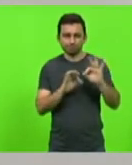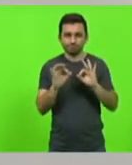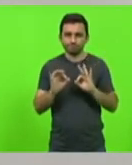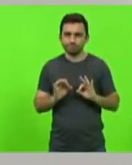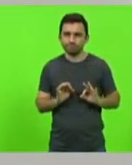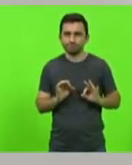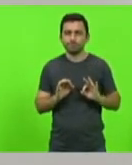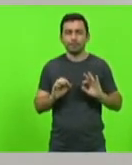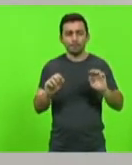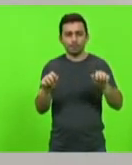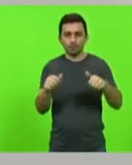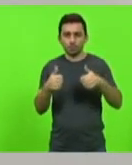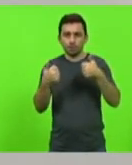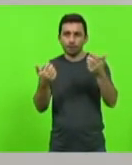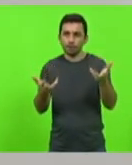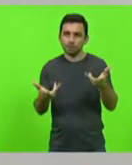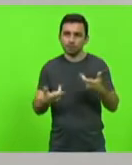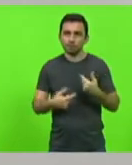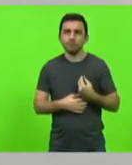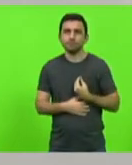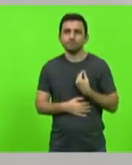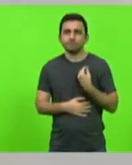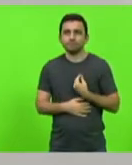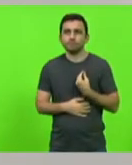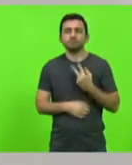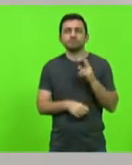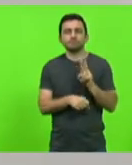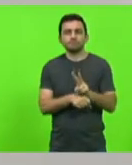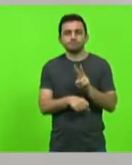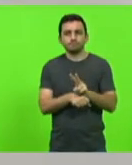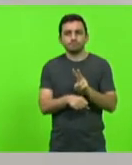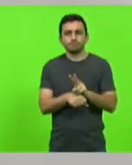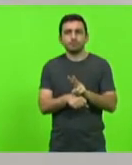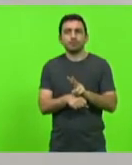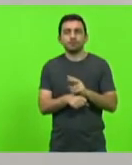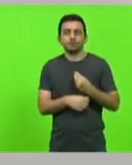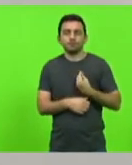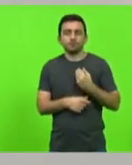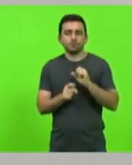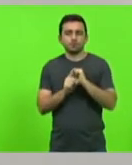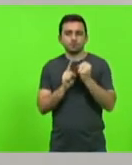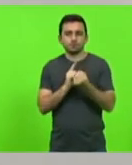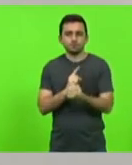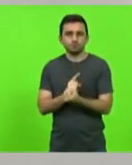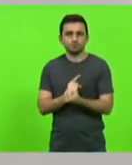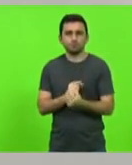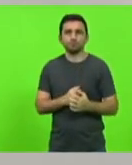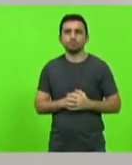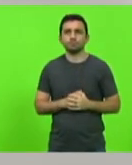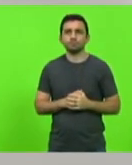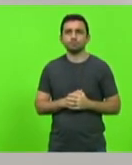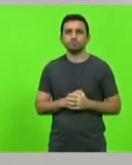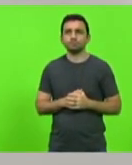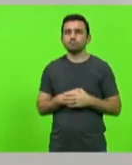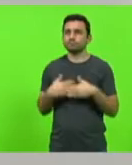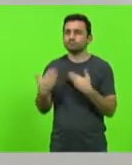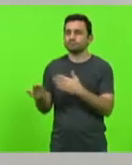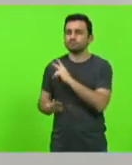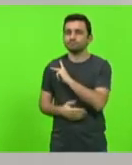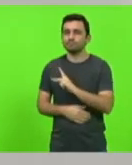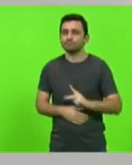trazer melhoria à qualidade de vida e proteção da vida da sociedade. Senhor presidente,